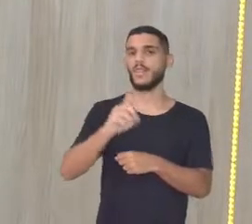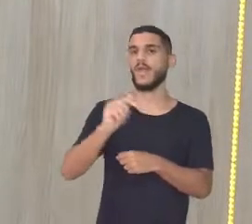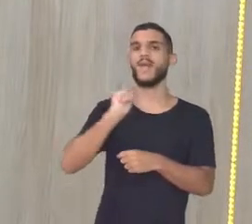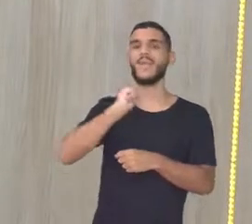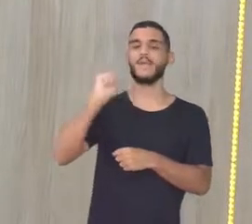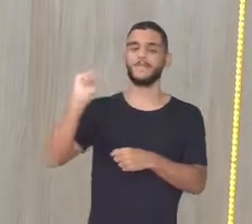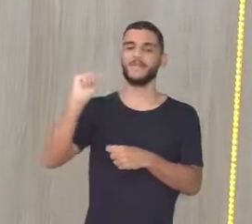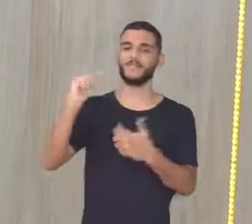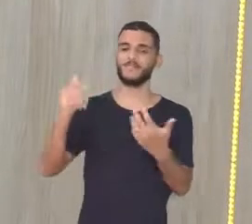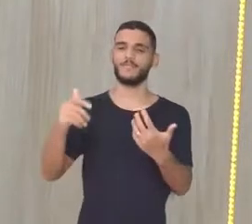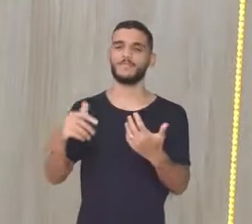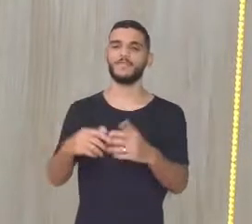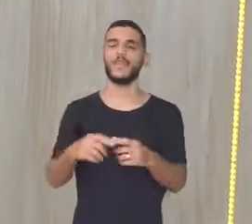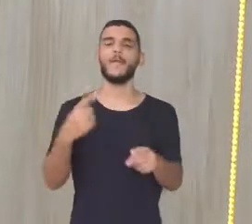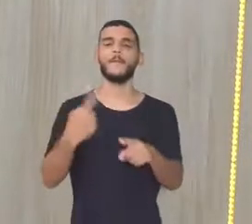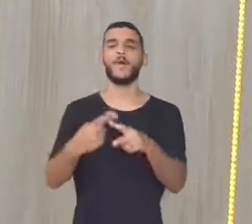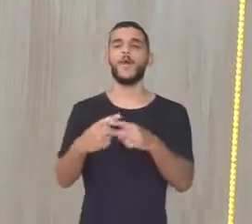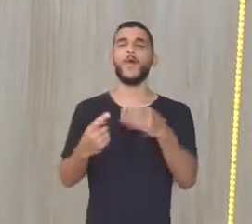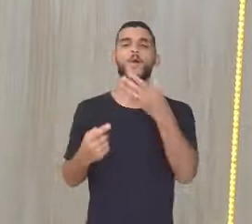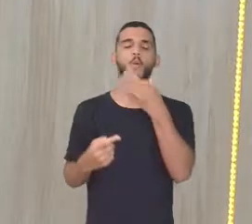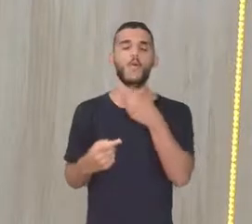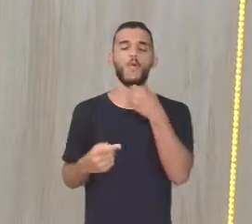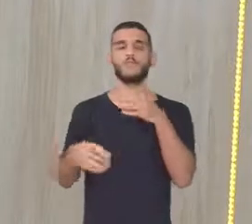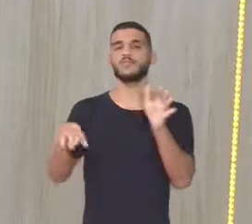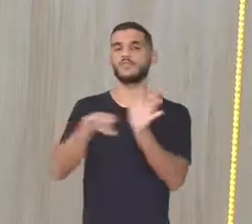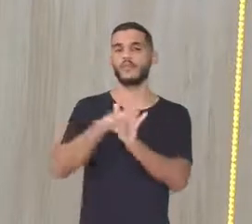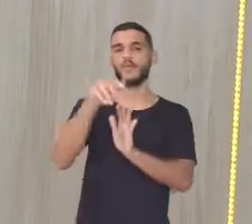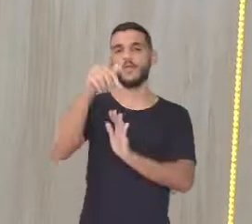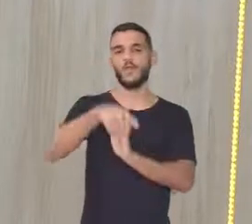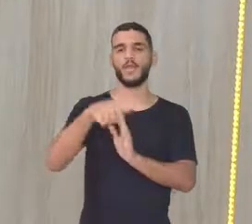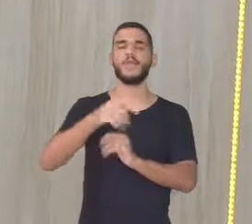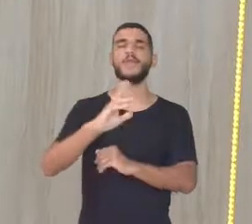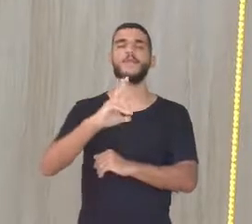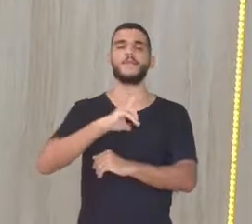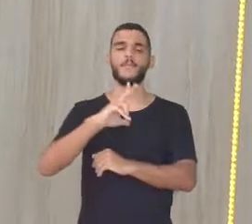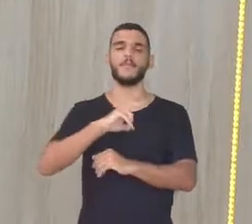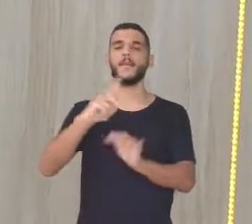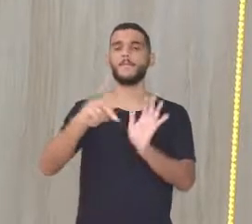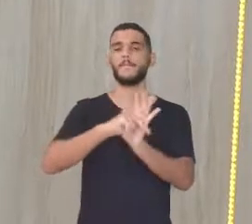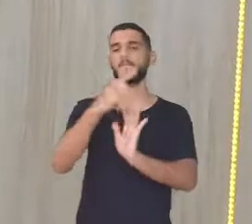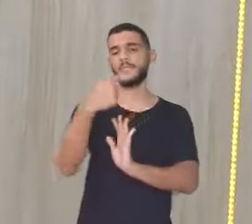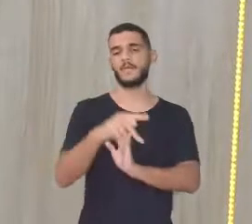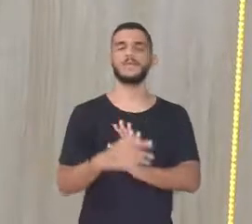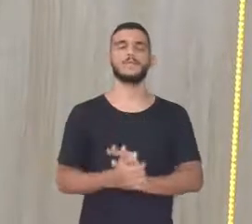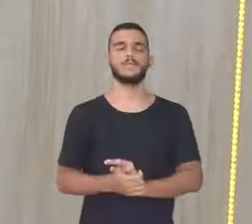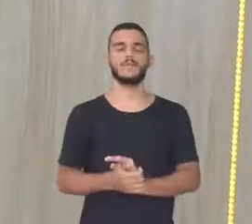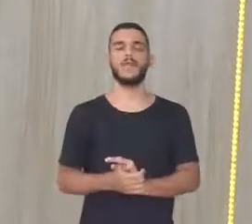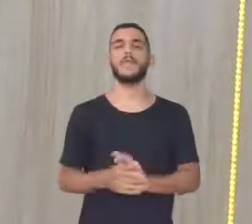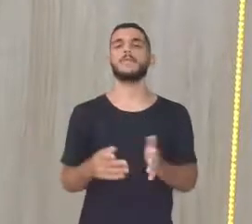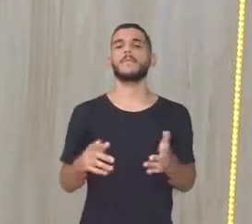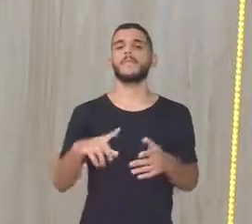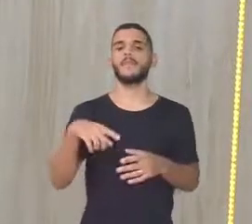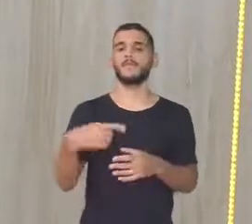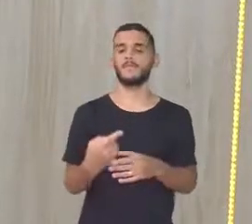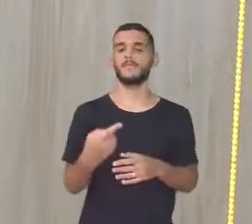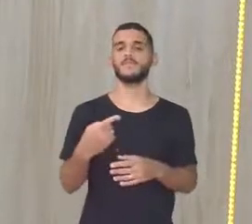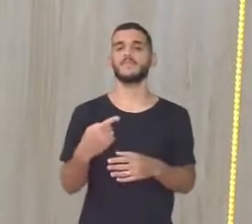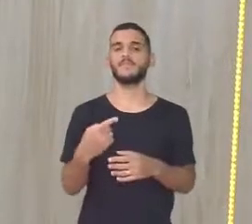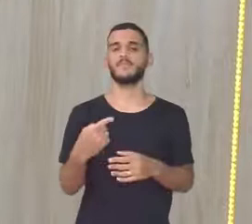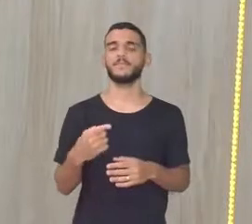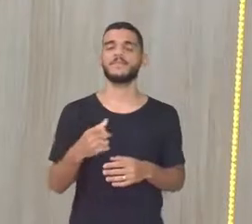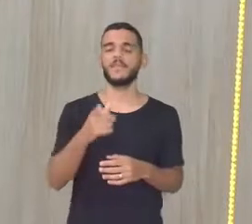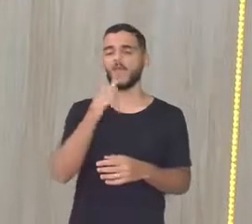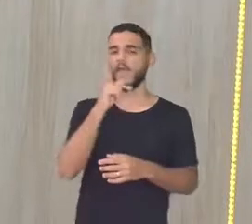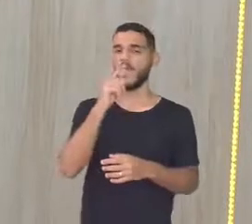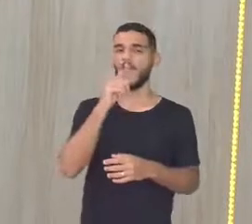na verdade O Pinzon Sabia que chegou Em território português Sabia que eram As terras portuguesas Tratou de abastecer O navio Com água